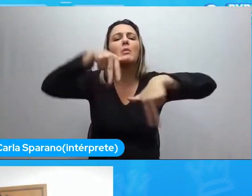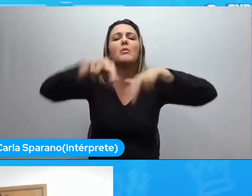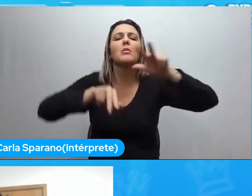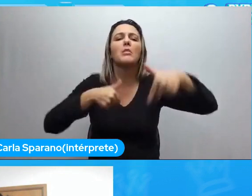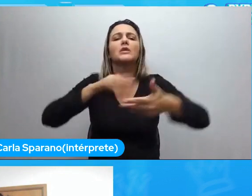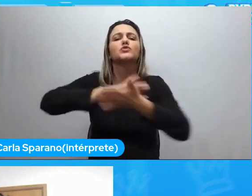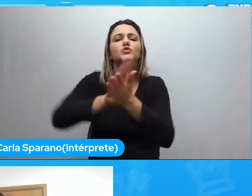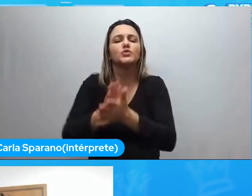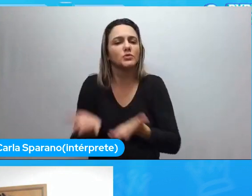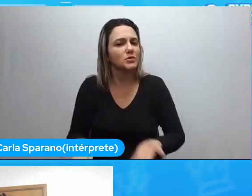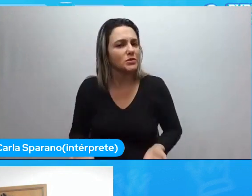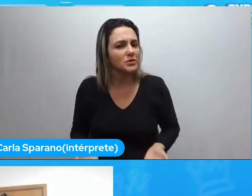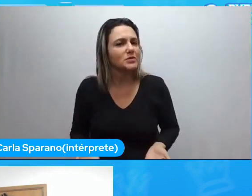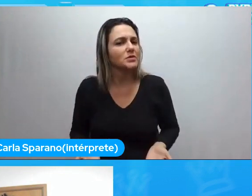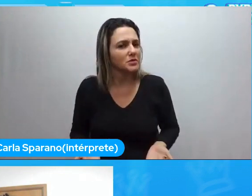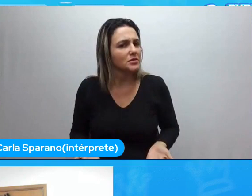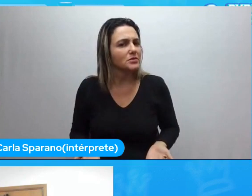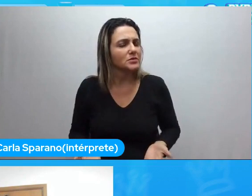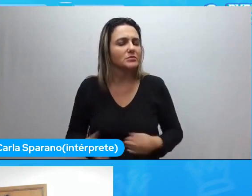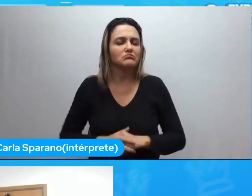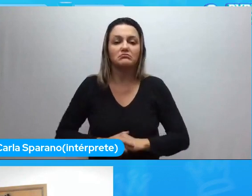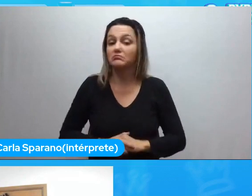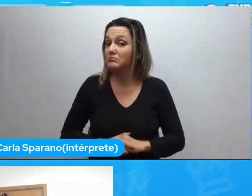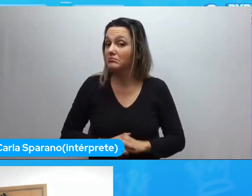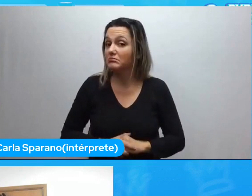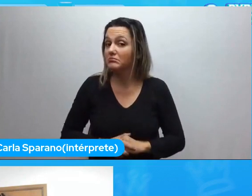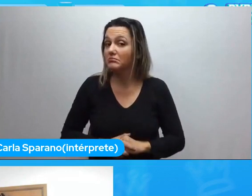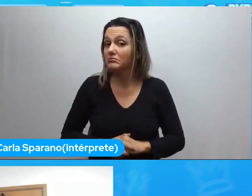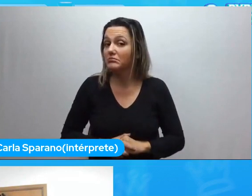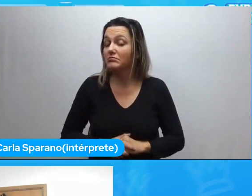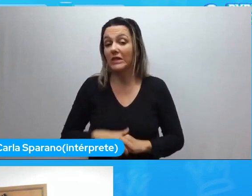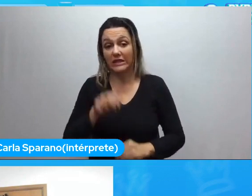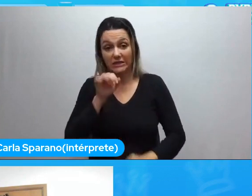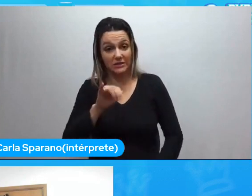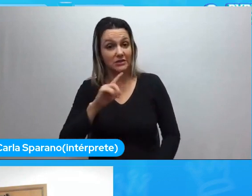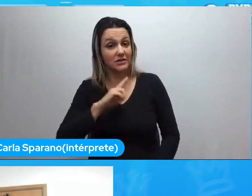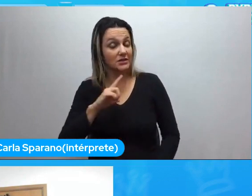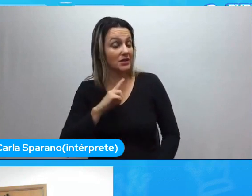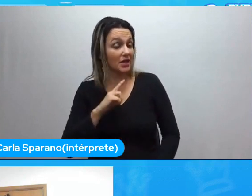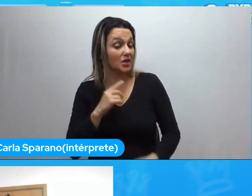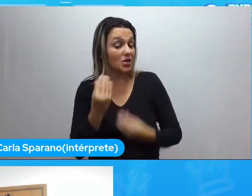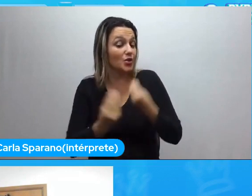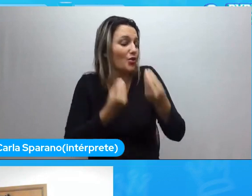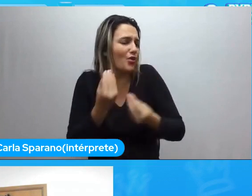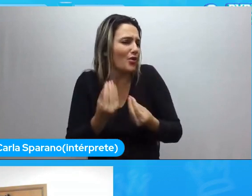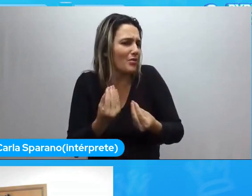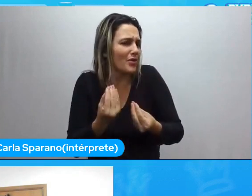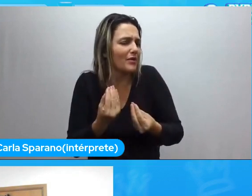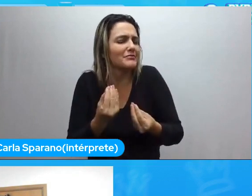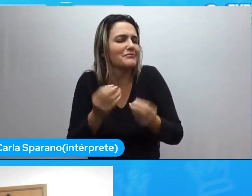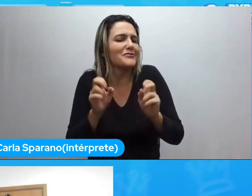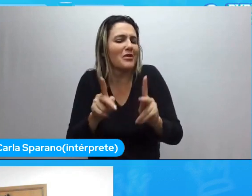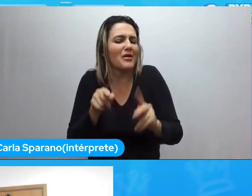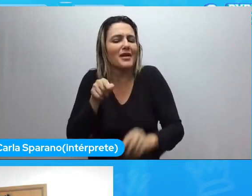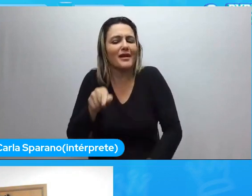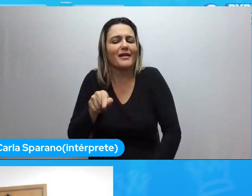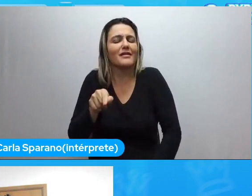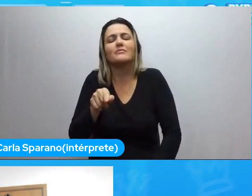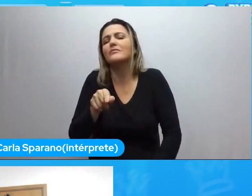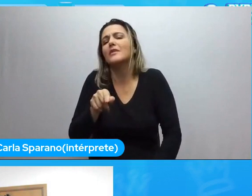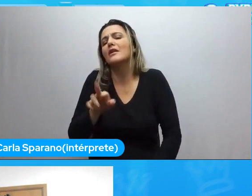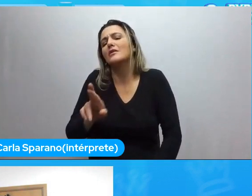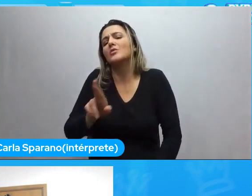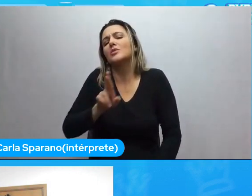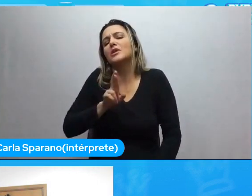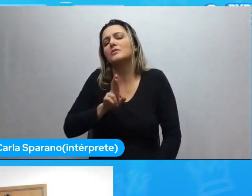Para ocupar lugares que a gente deveria destruir? Se tivesse com... Eu ia perguntar para ela me dizer melhor o que é ocupar lugares que